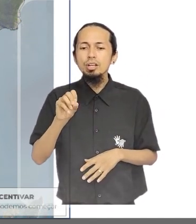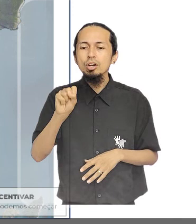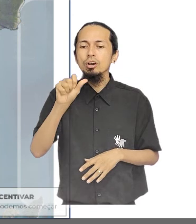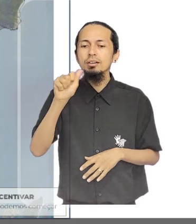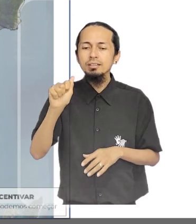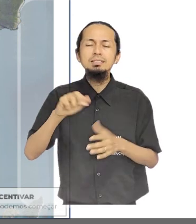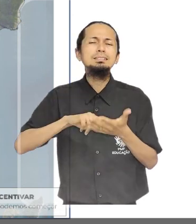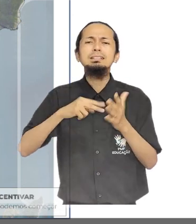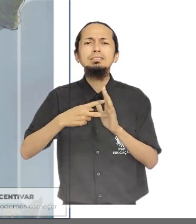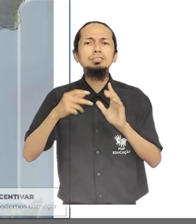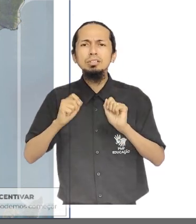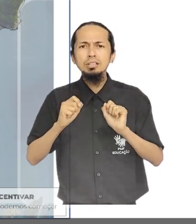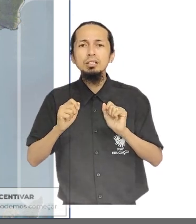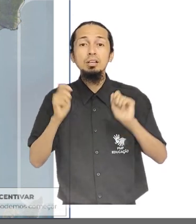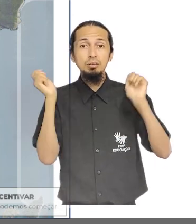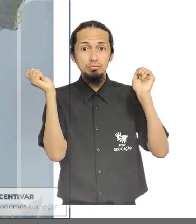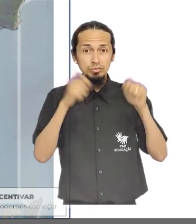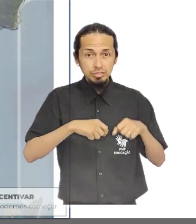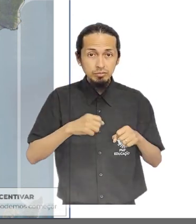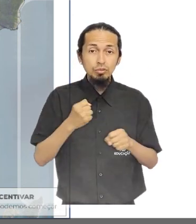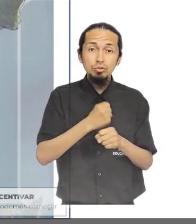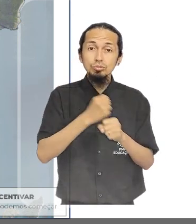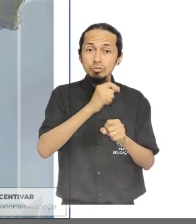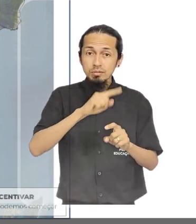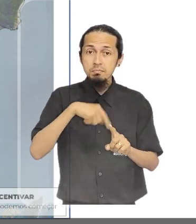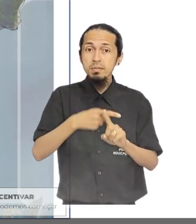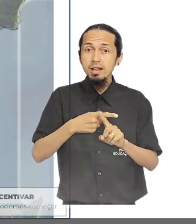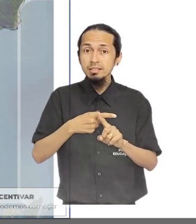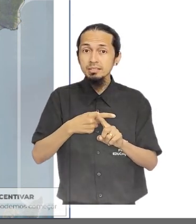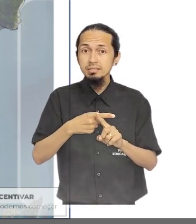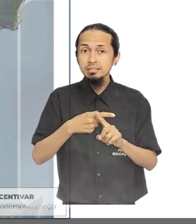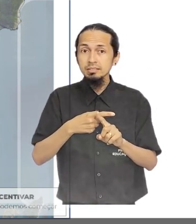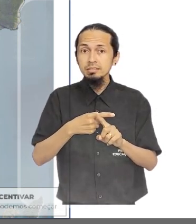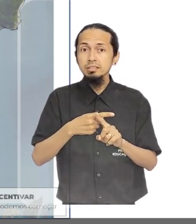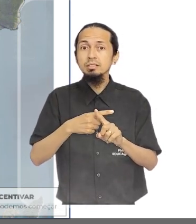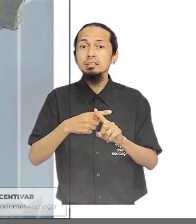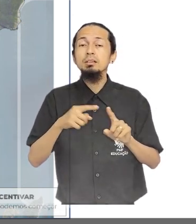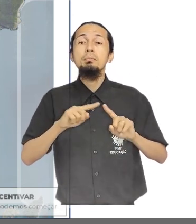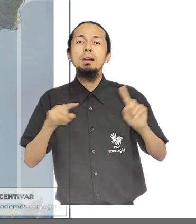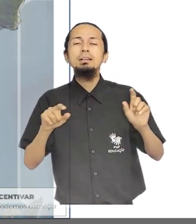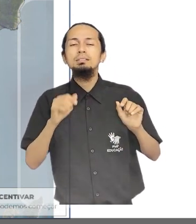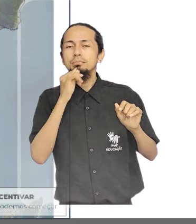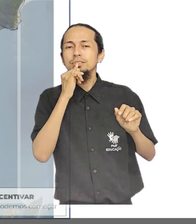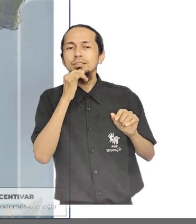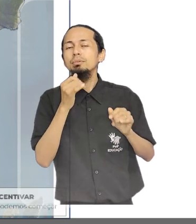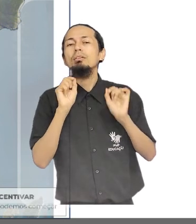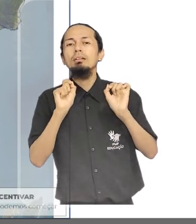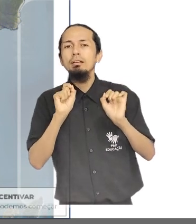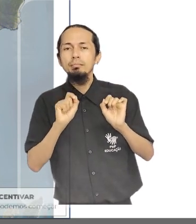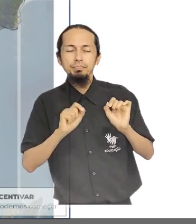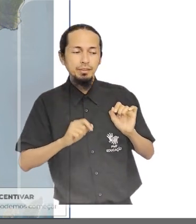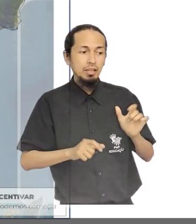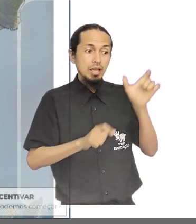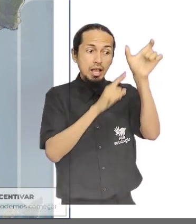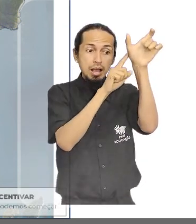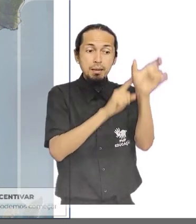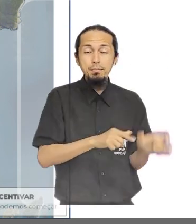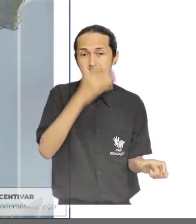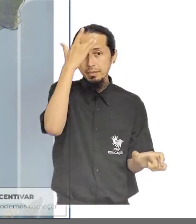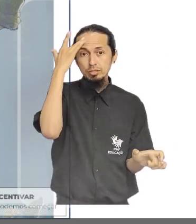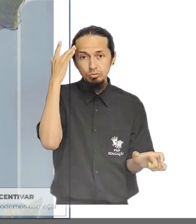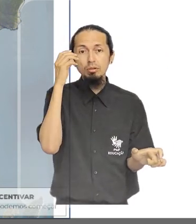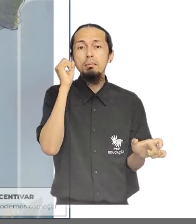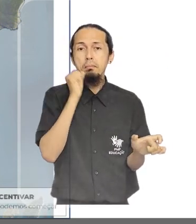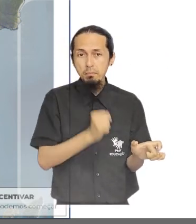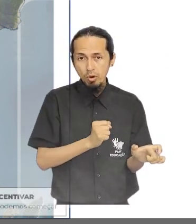autorização de construir a mais sob contrapartida financeira. O proprietário é autorizado a construir a mais que